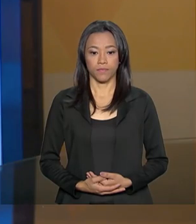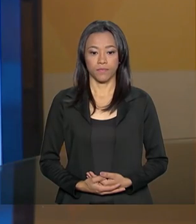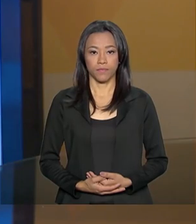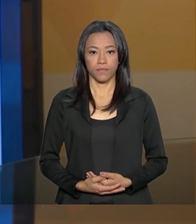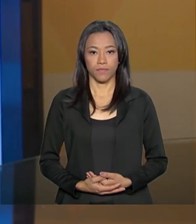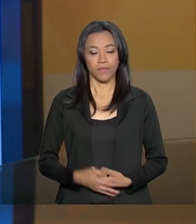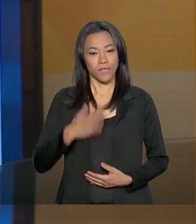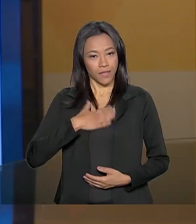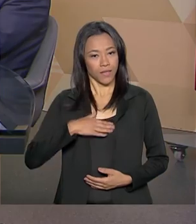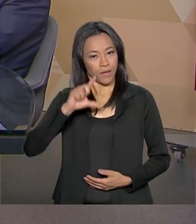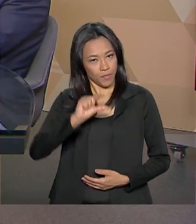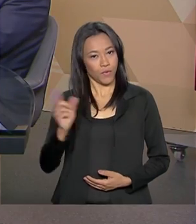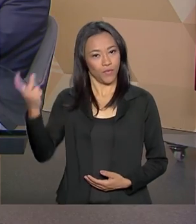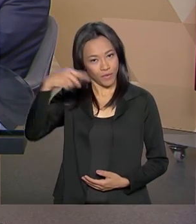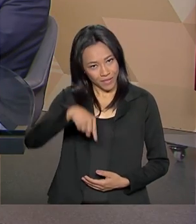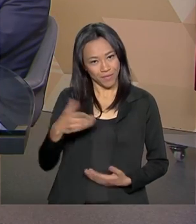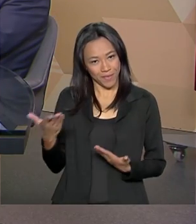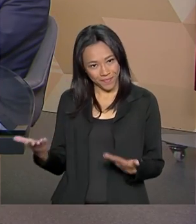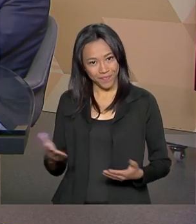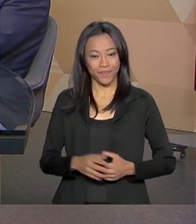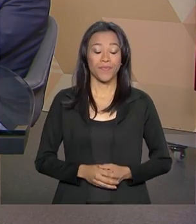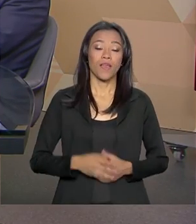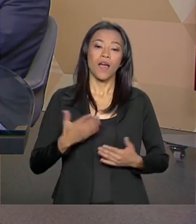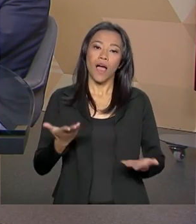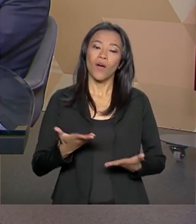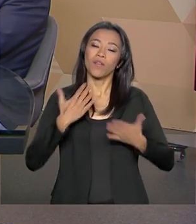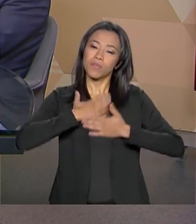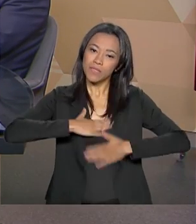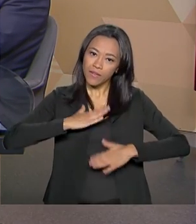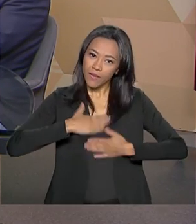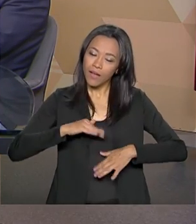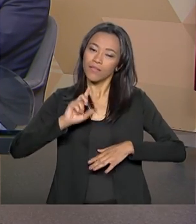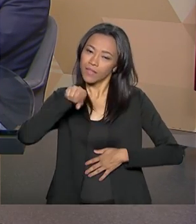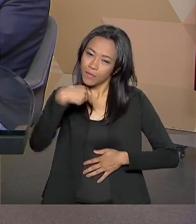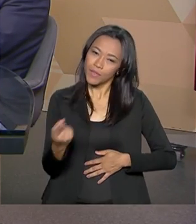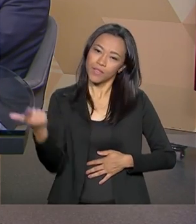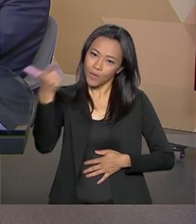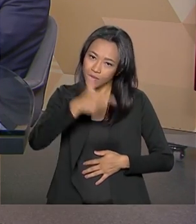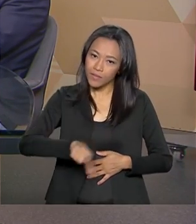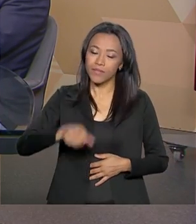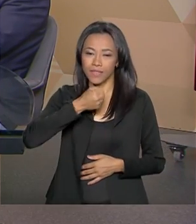Daqui a pouco voltamos, presidente. Vamos fazer um breve intervalo e voltamos já já com o Brasil em Pauta.